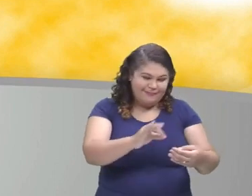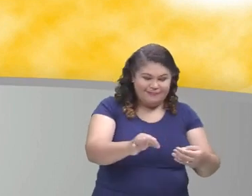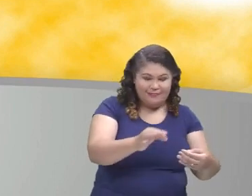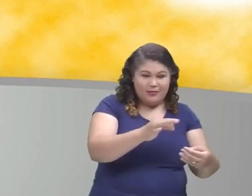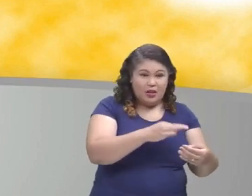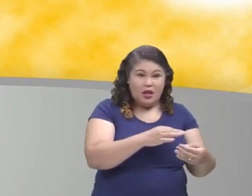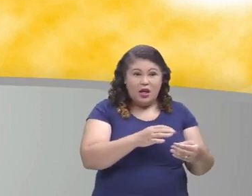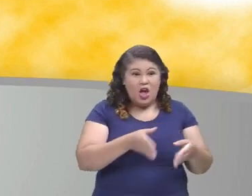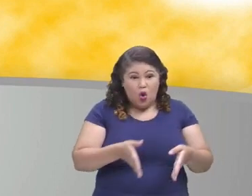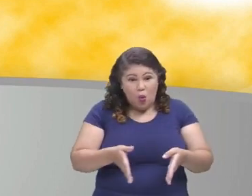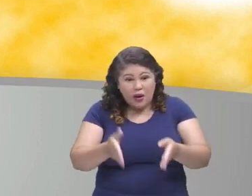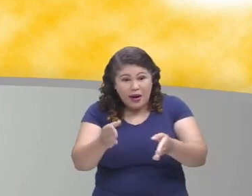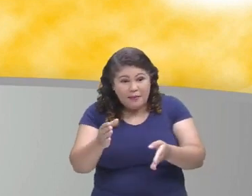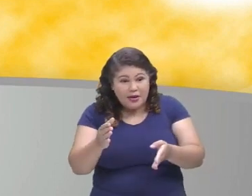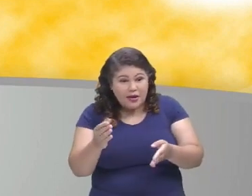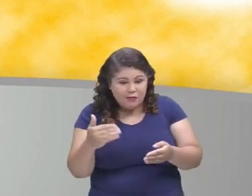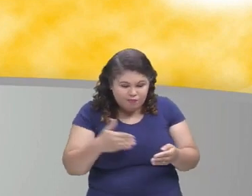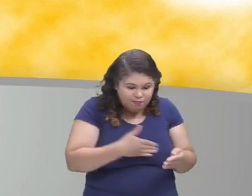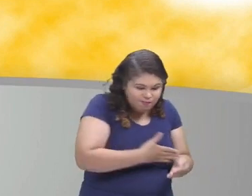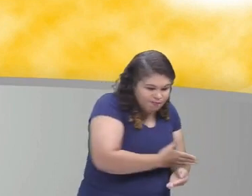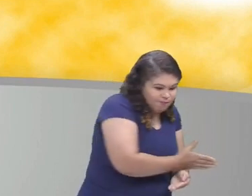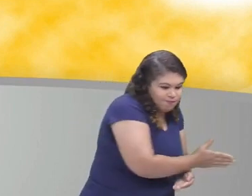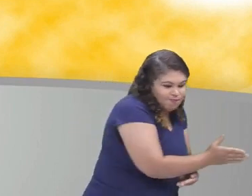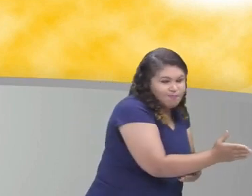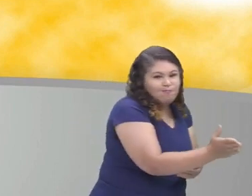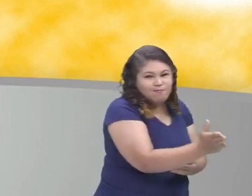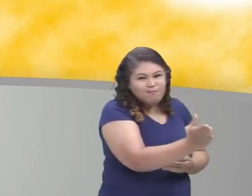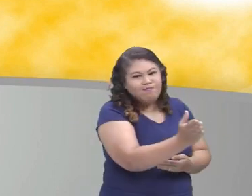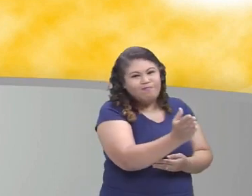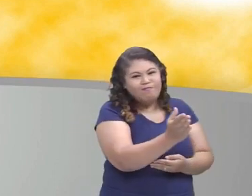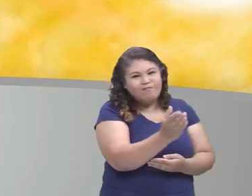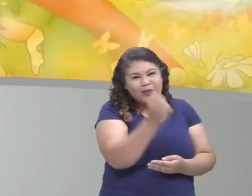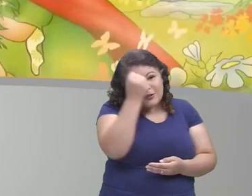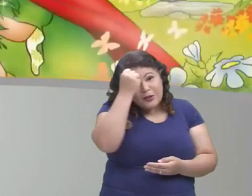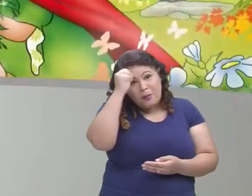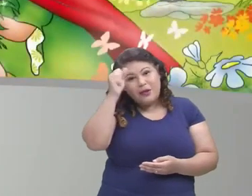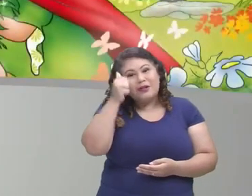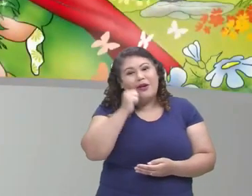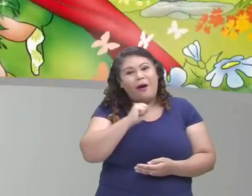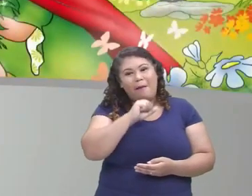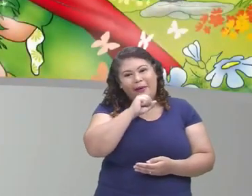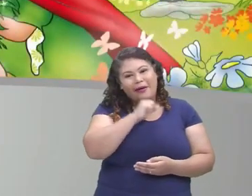caminho para colhê-las. Hum, hum, hum, crianças.